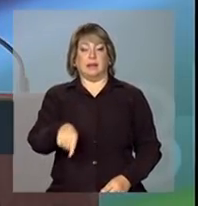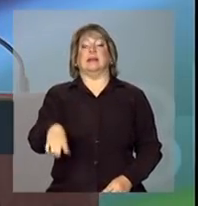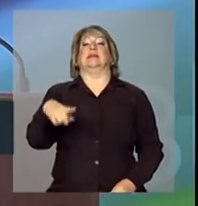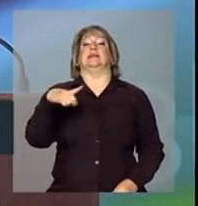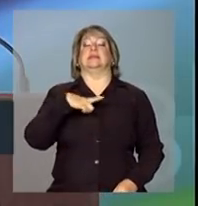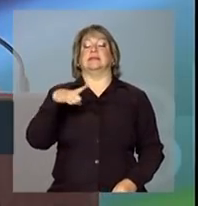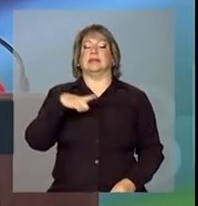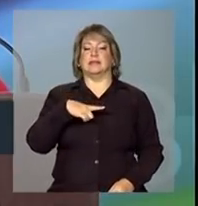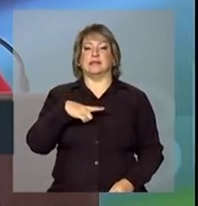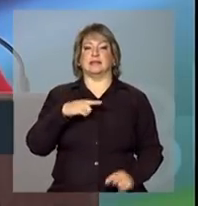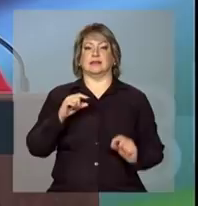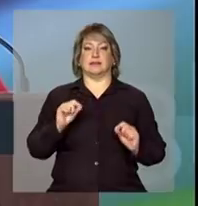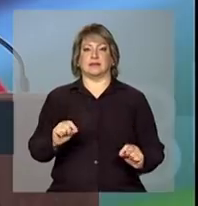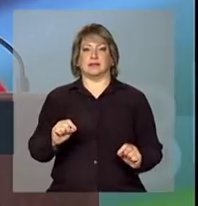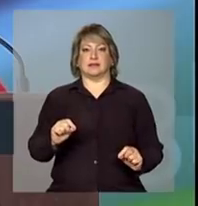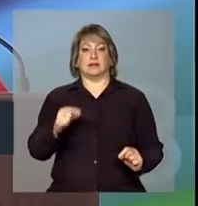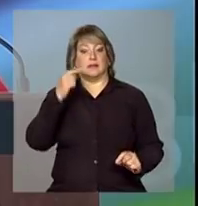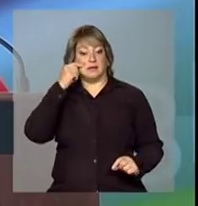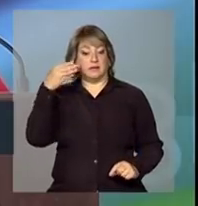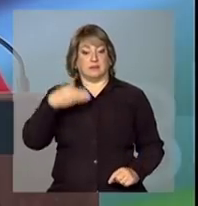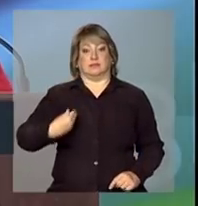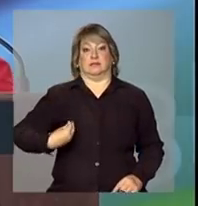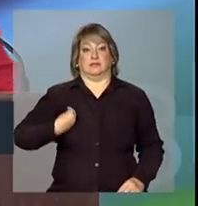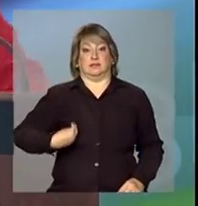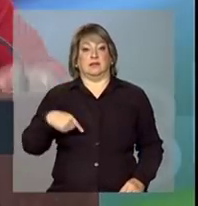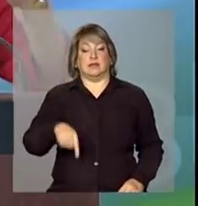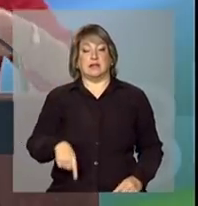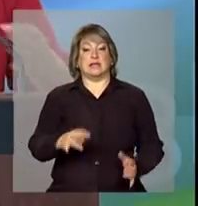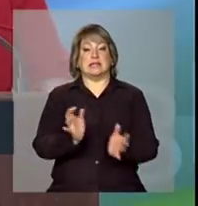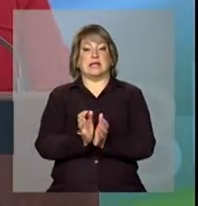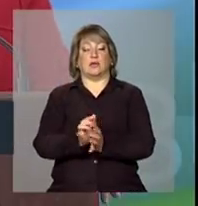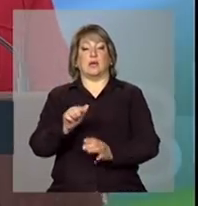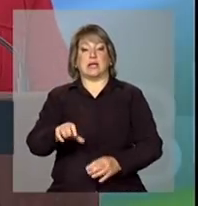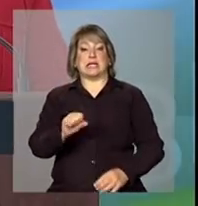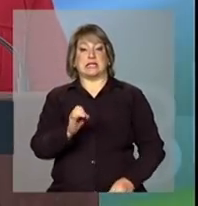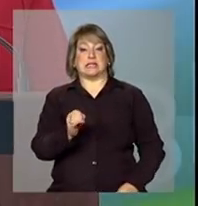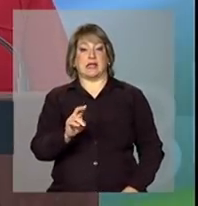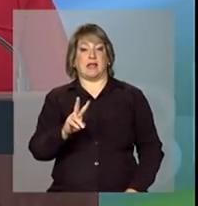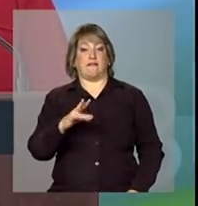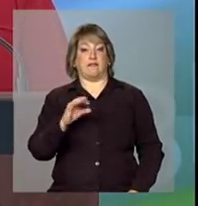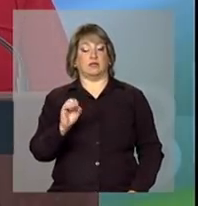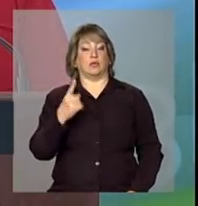presença do setor serviços de uma forma muito especial.